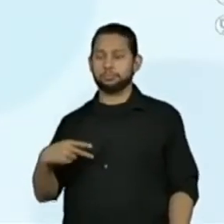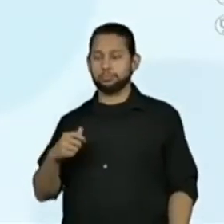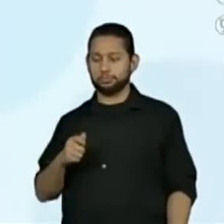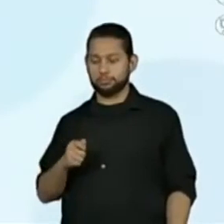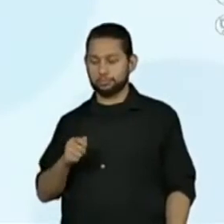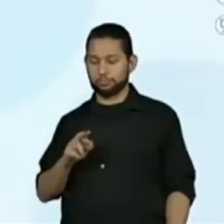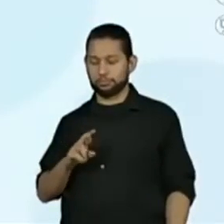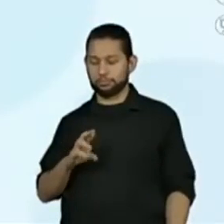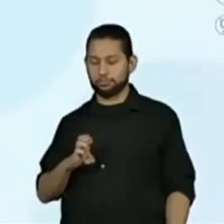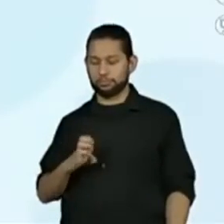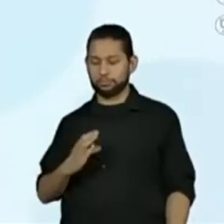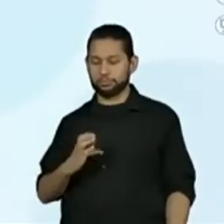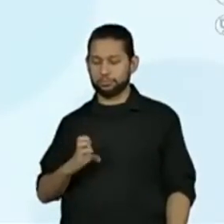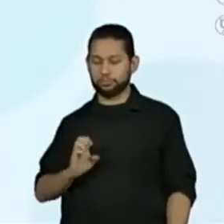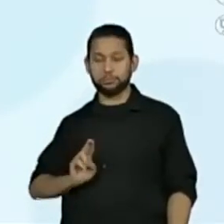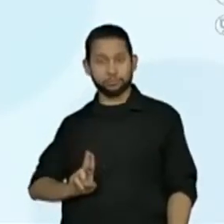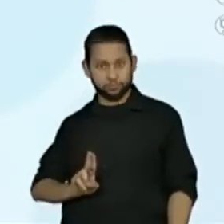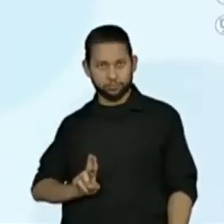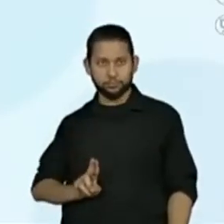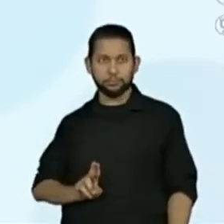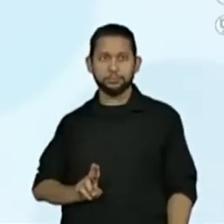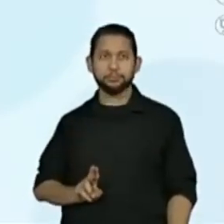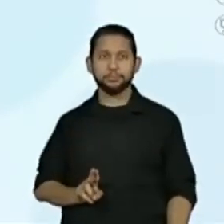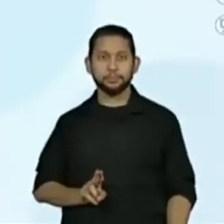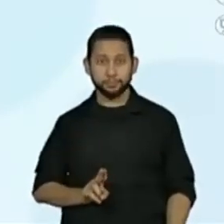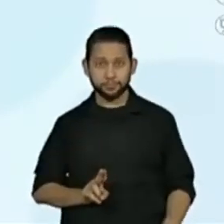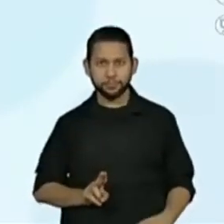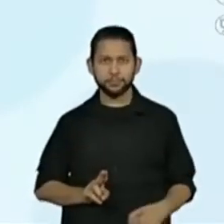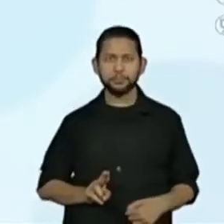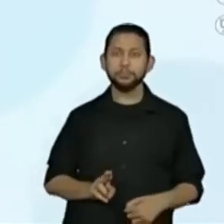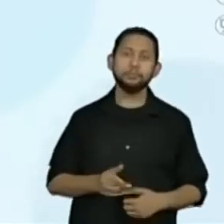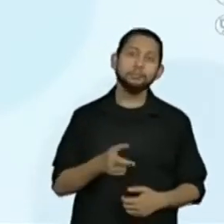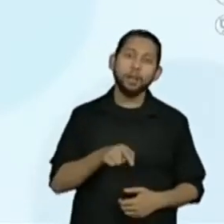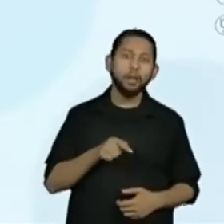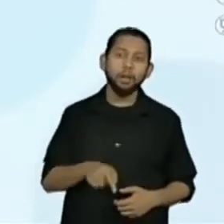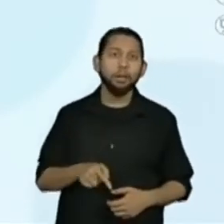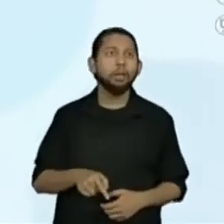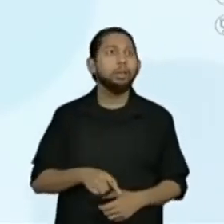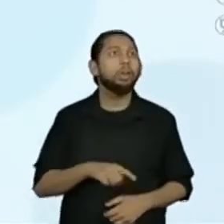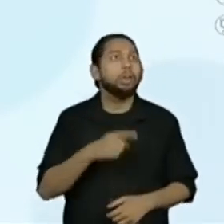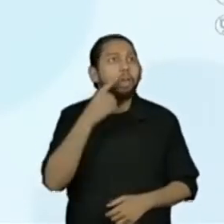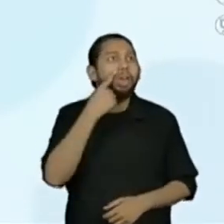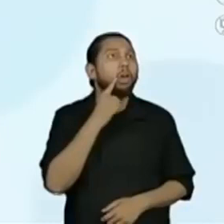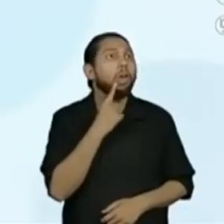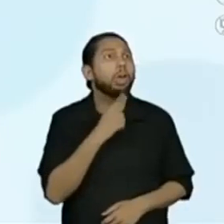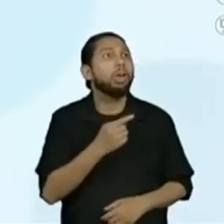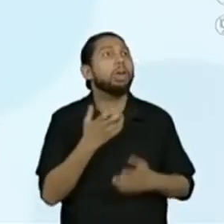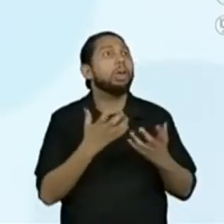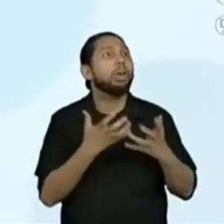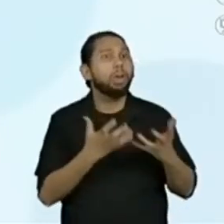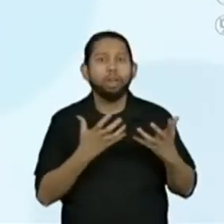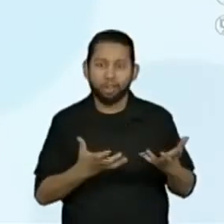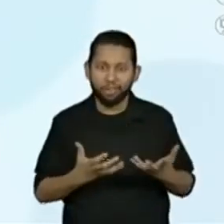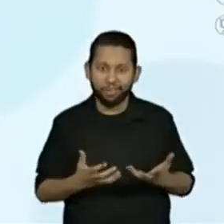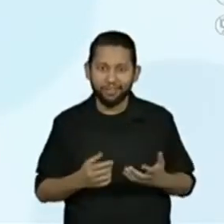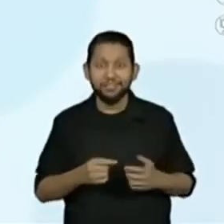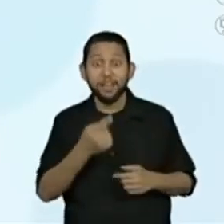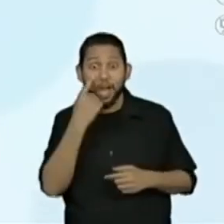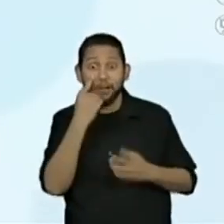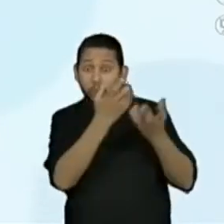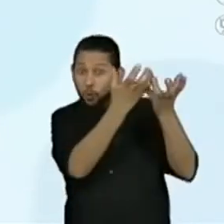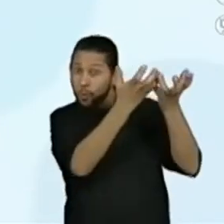Como as não cobiçaria. Então, como ela não cobiçaria aqueles